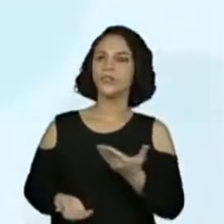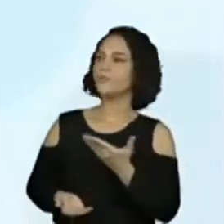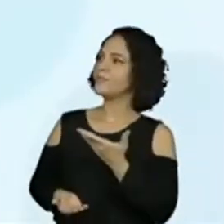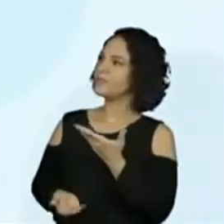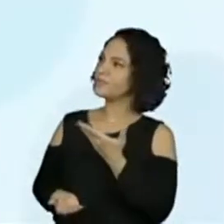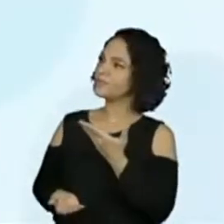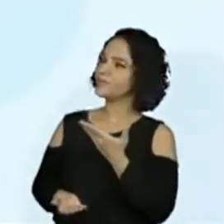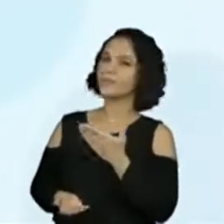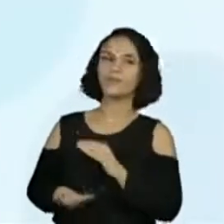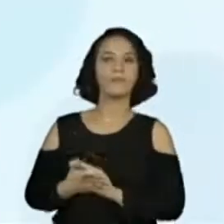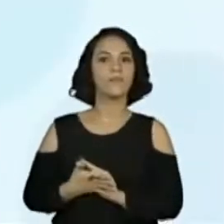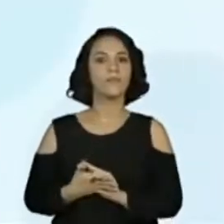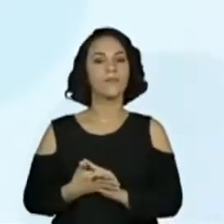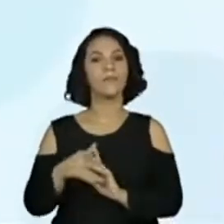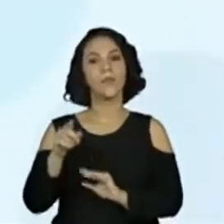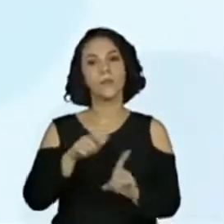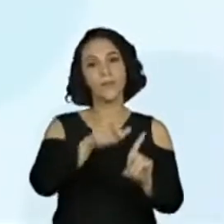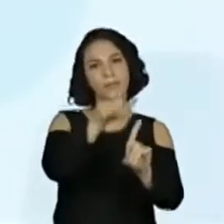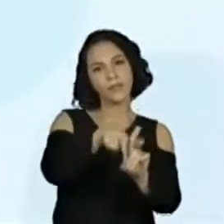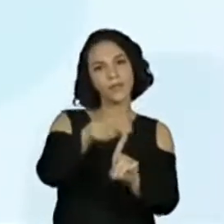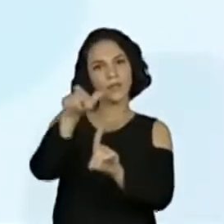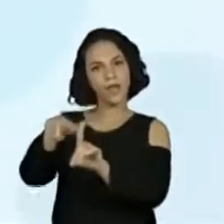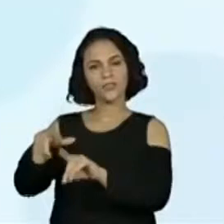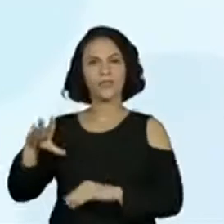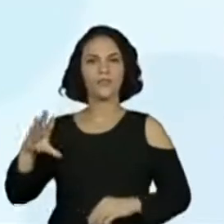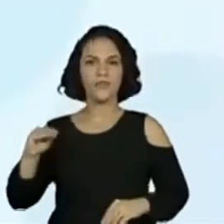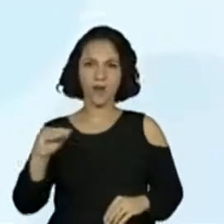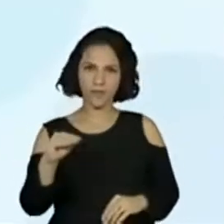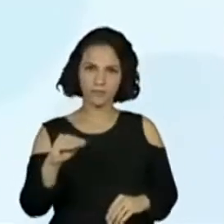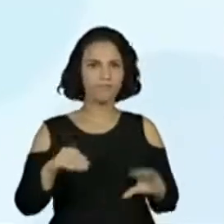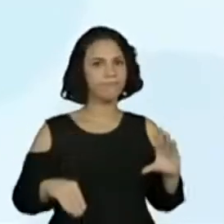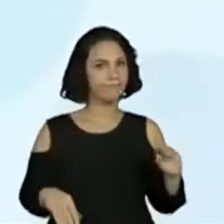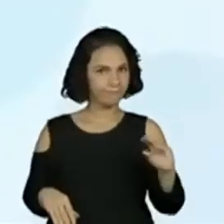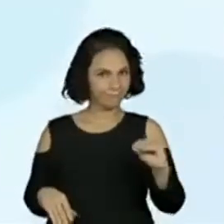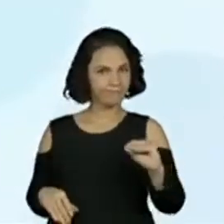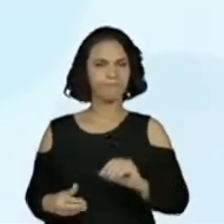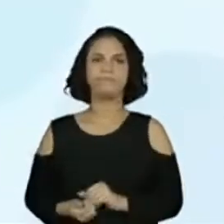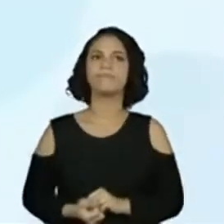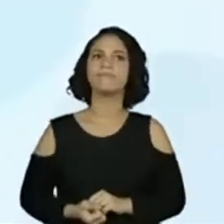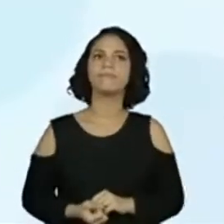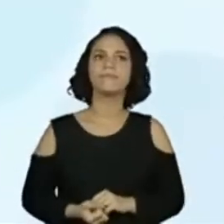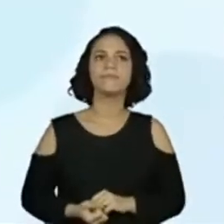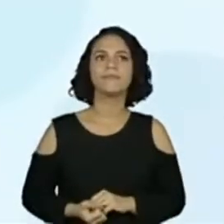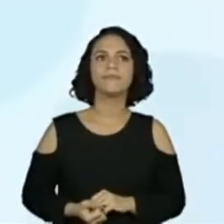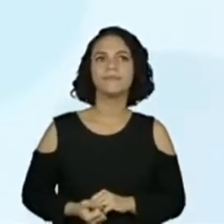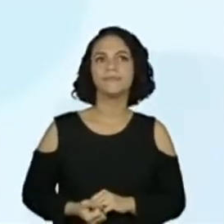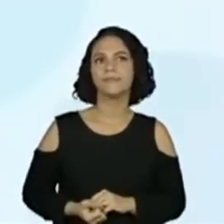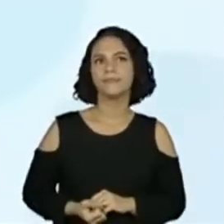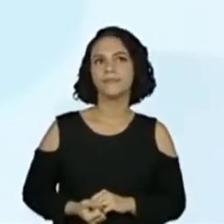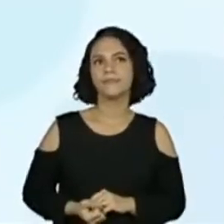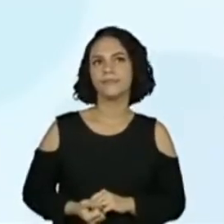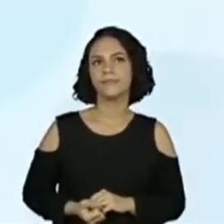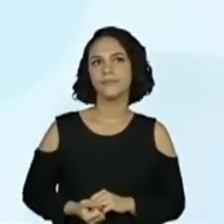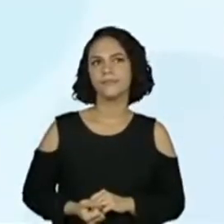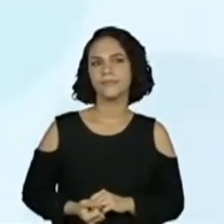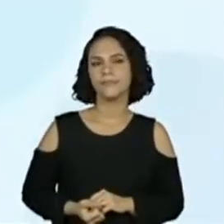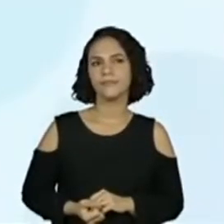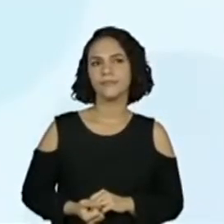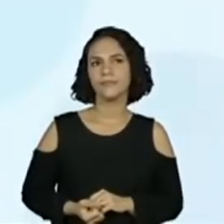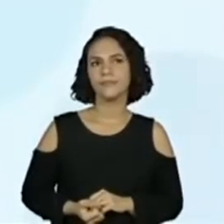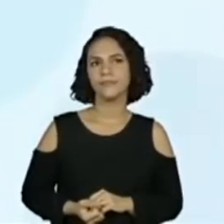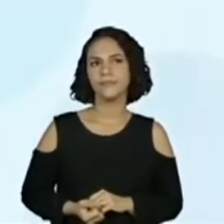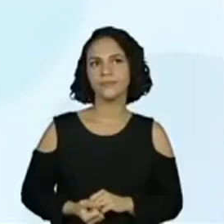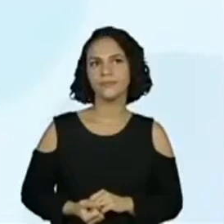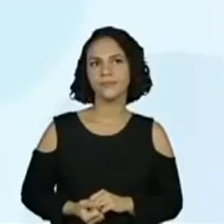dos...